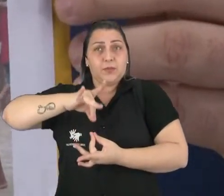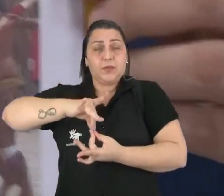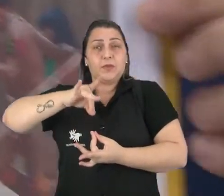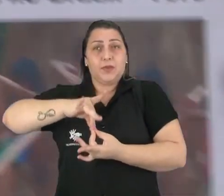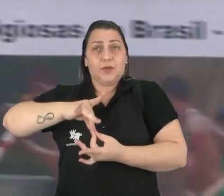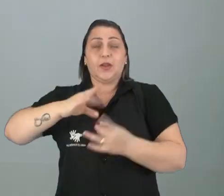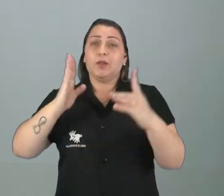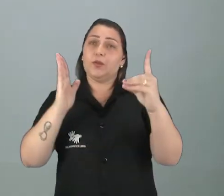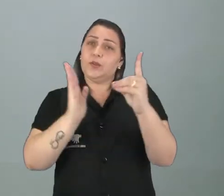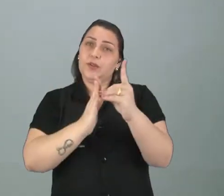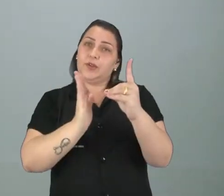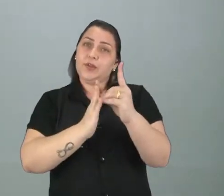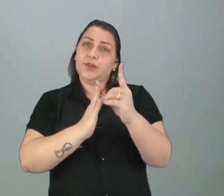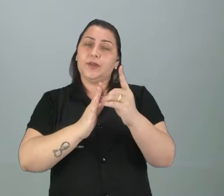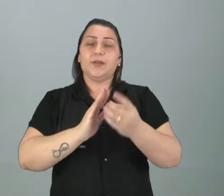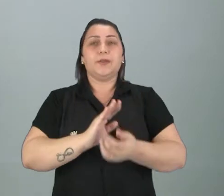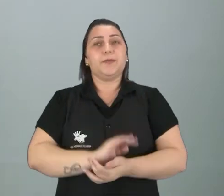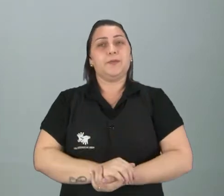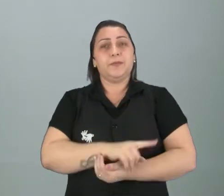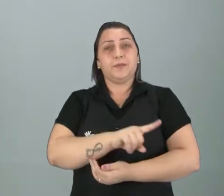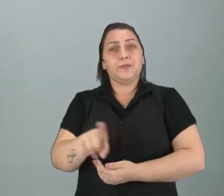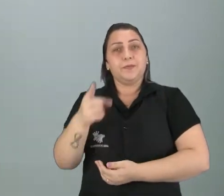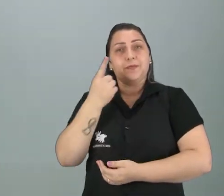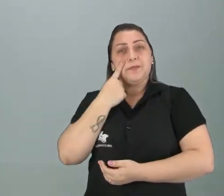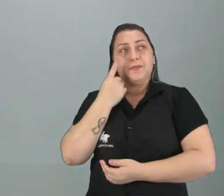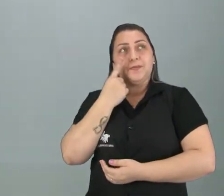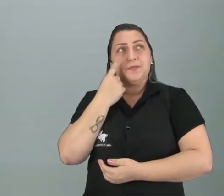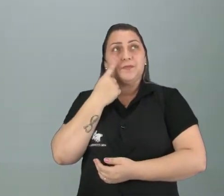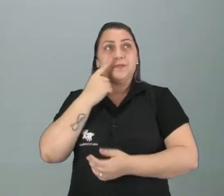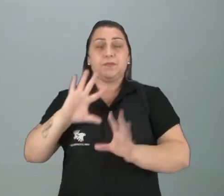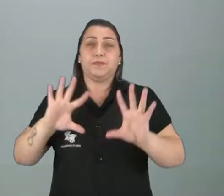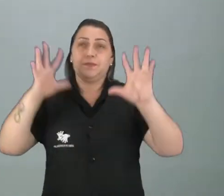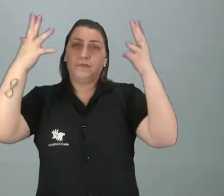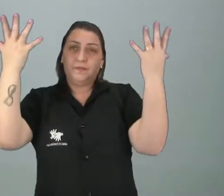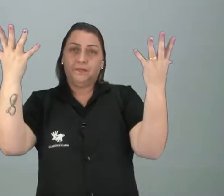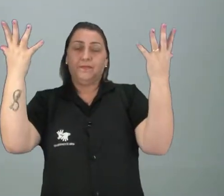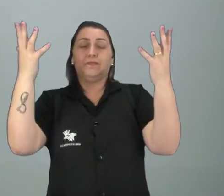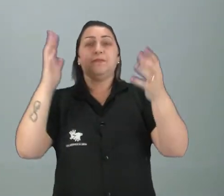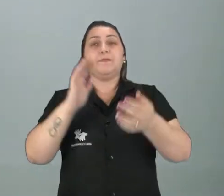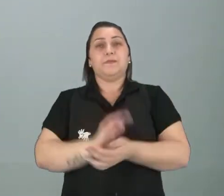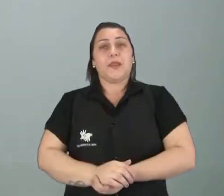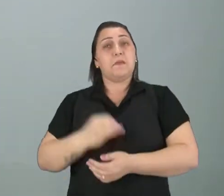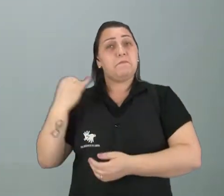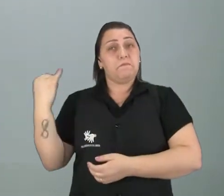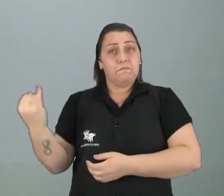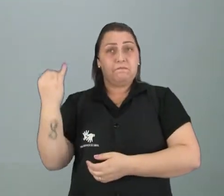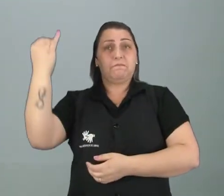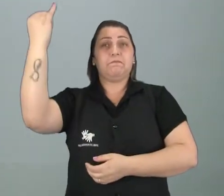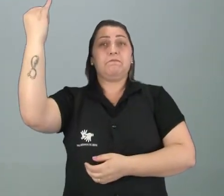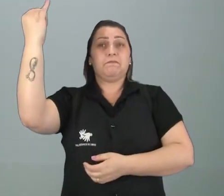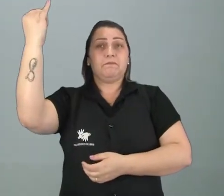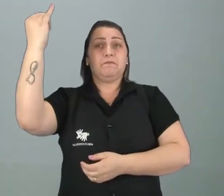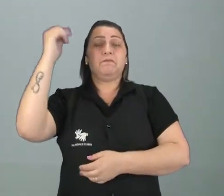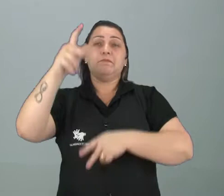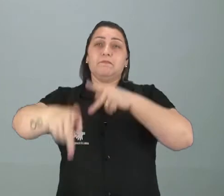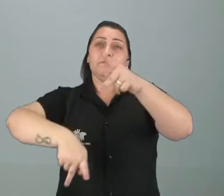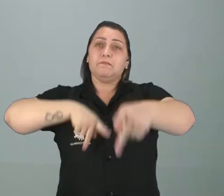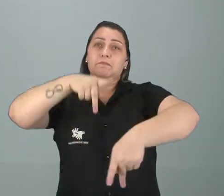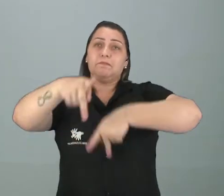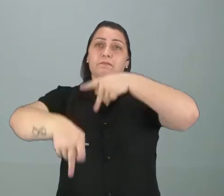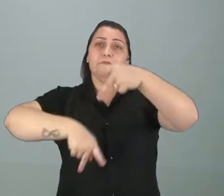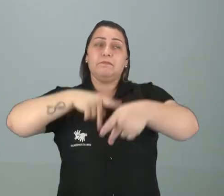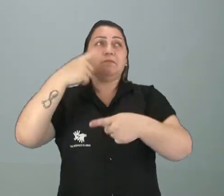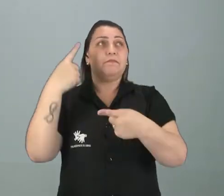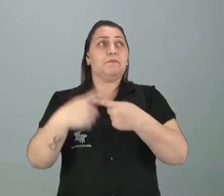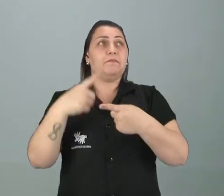indígena, né? Como vocês observaram aqui. Então, é uma festa bastante importante, né, para esse povo, porque